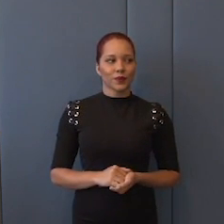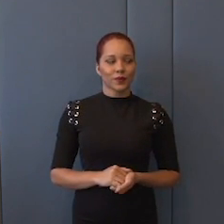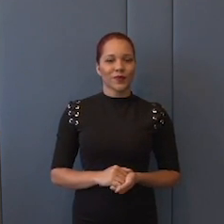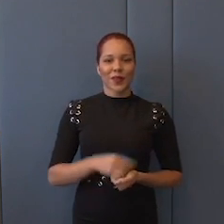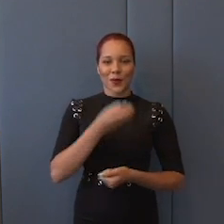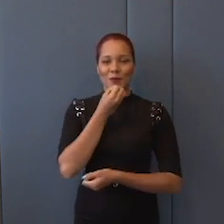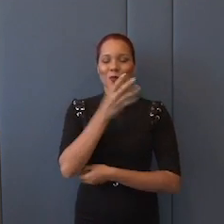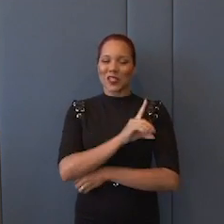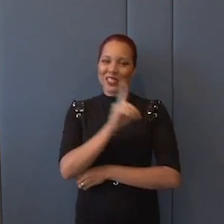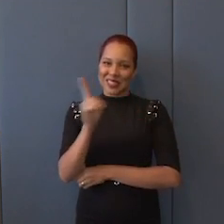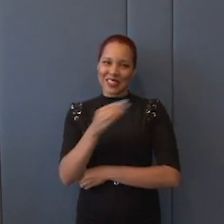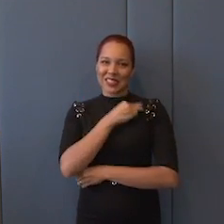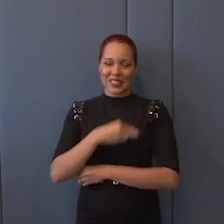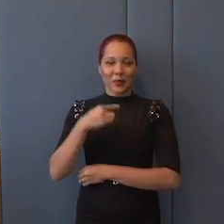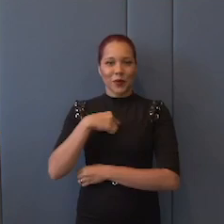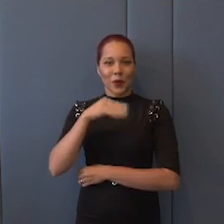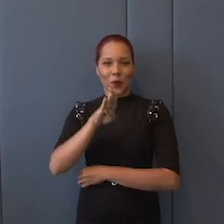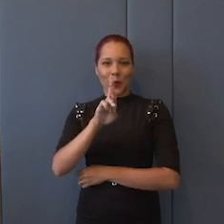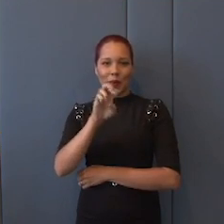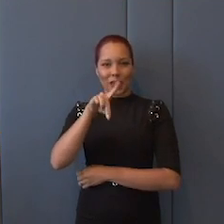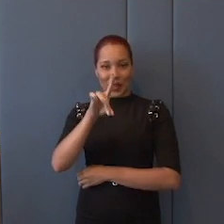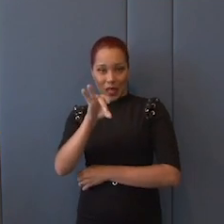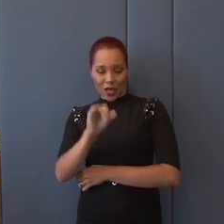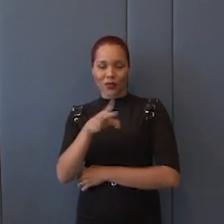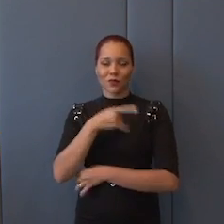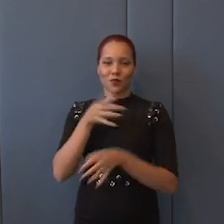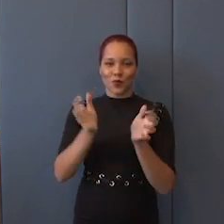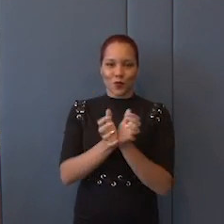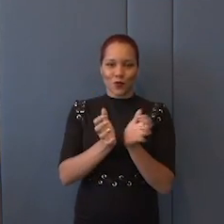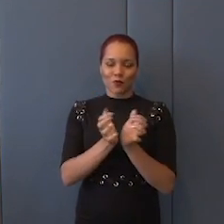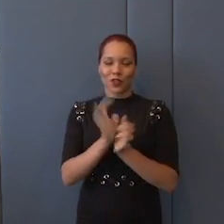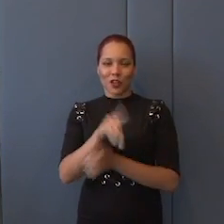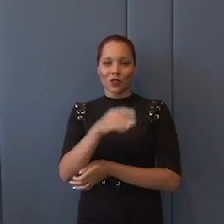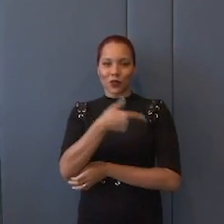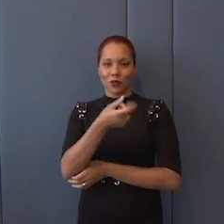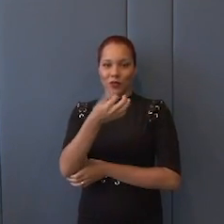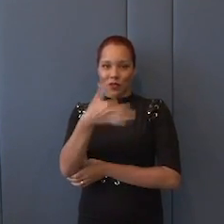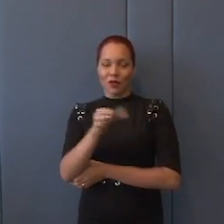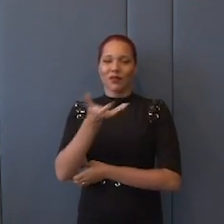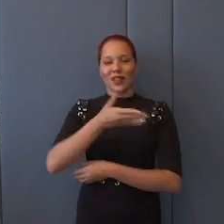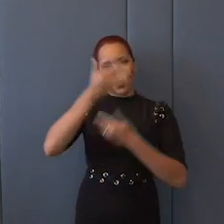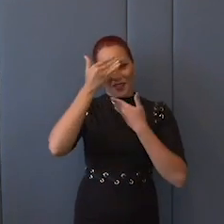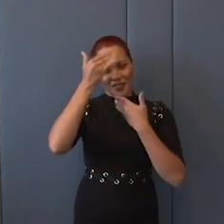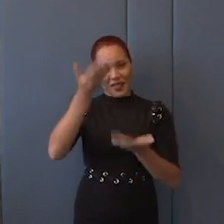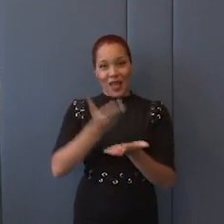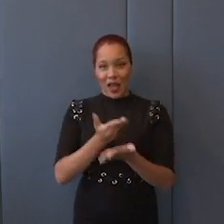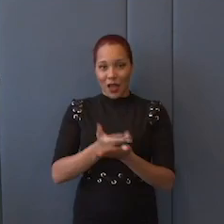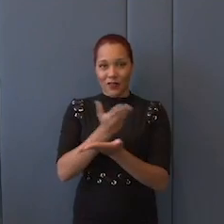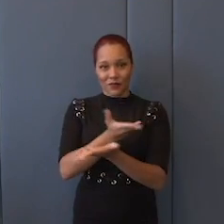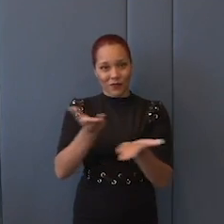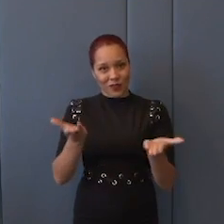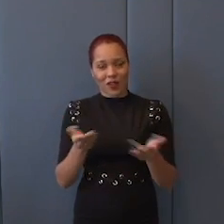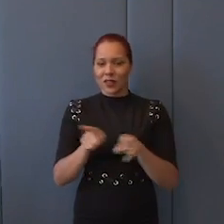Bom dia, ministro. Meu nome é Bernardo, eu da turma de 2019 também. Eu queria agradecer a sua aula magna, em que o senhor